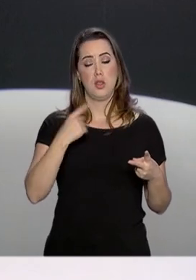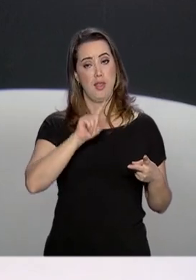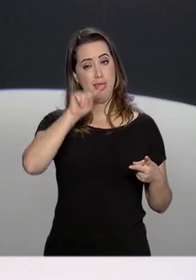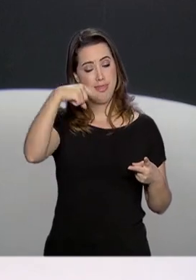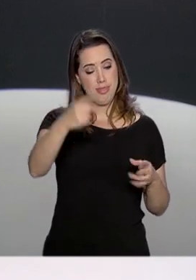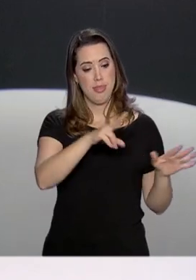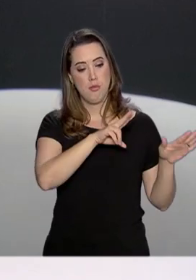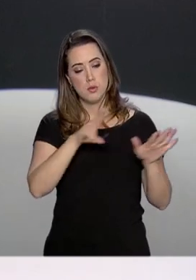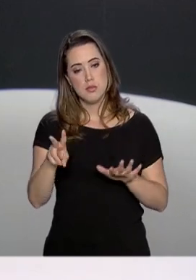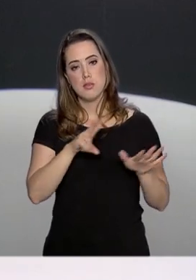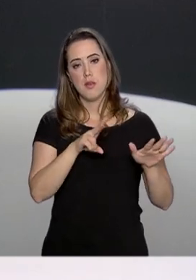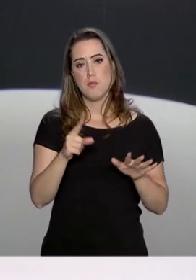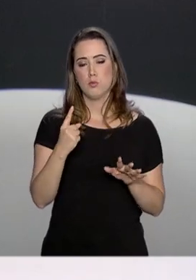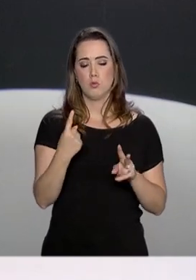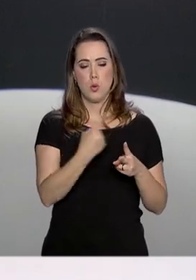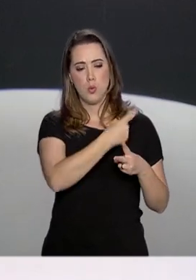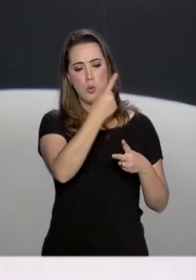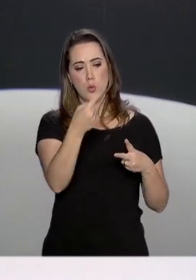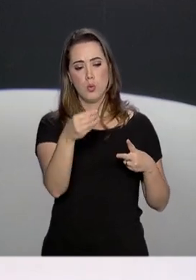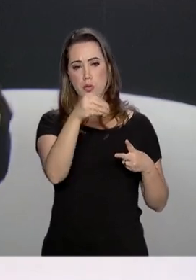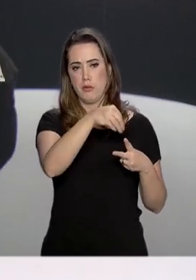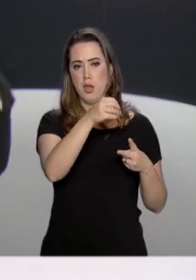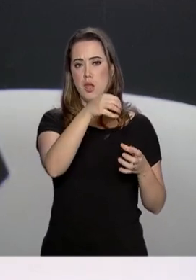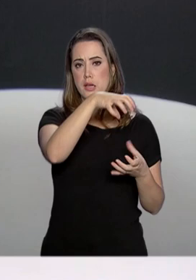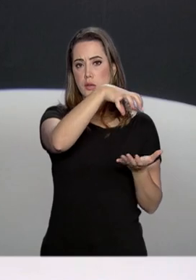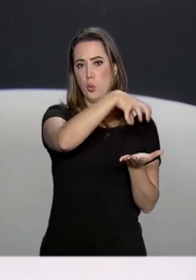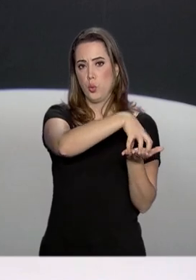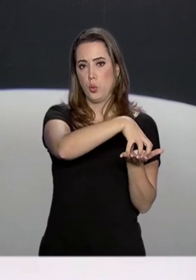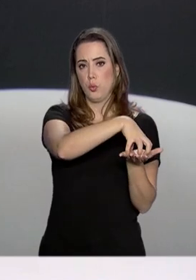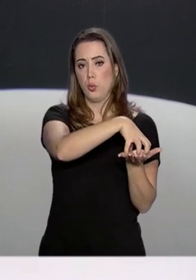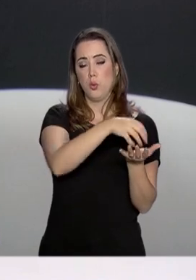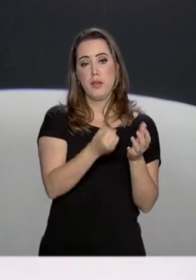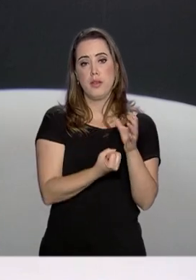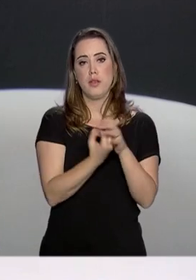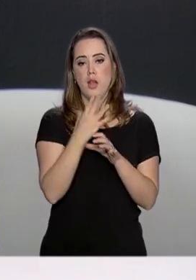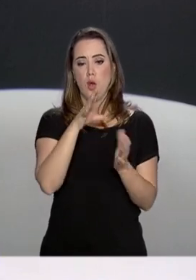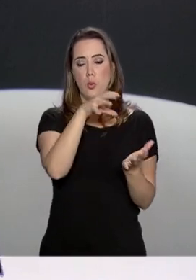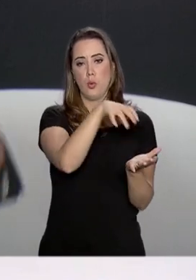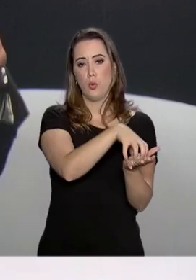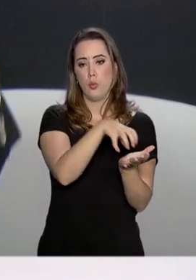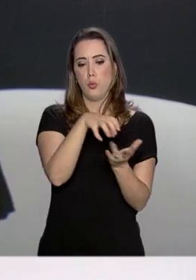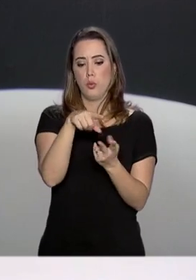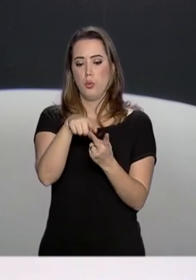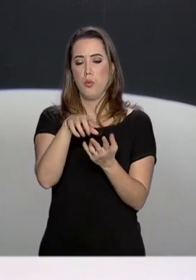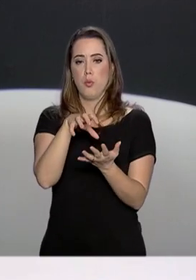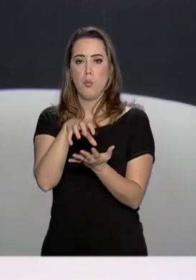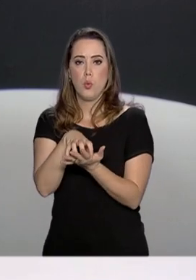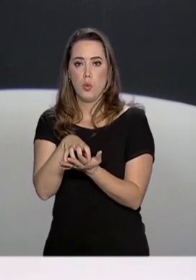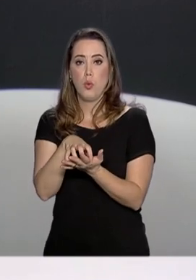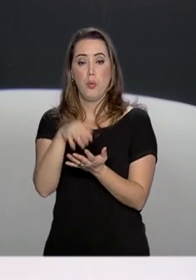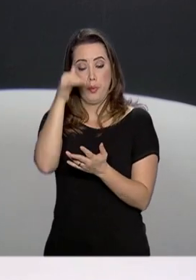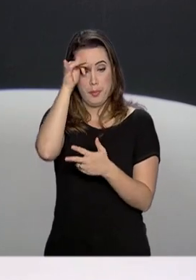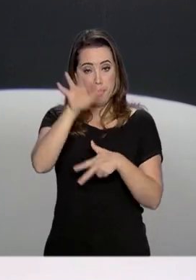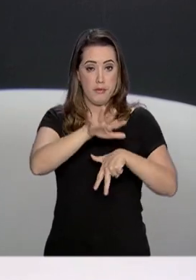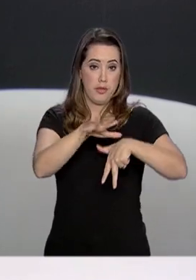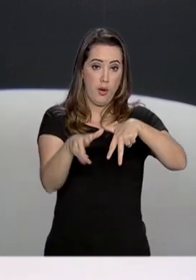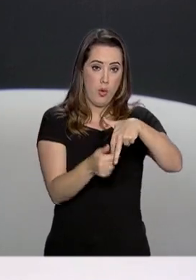implantar em cada um deles duas unidades de integridade e combate à corrupção.